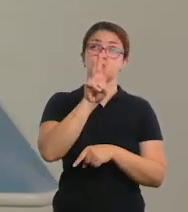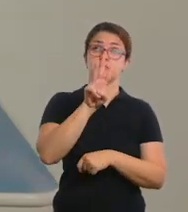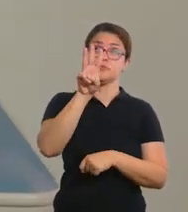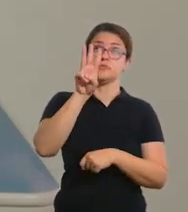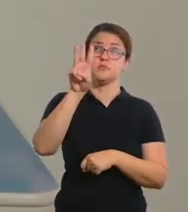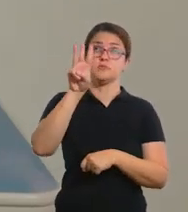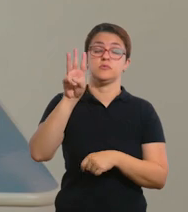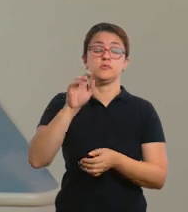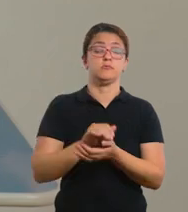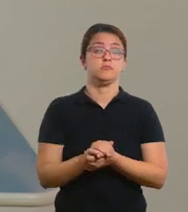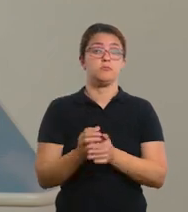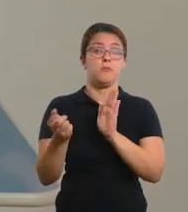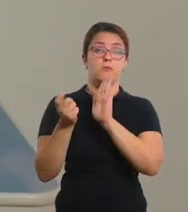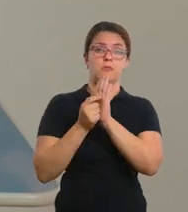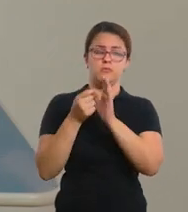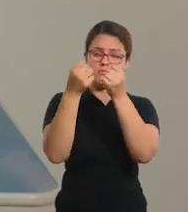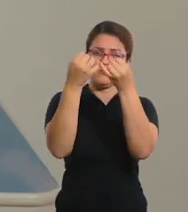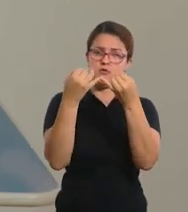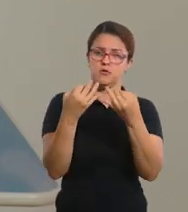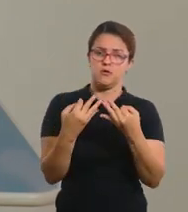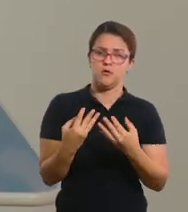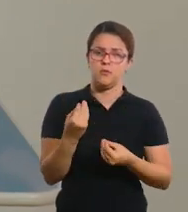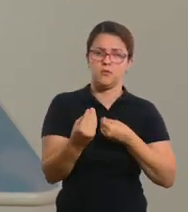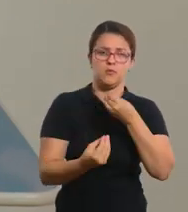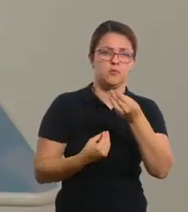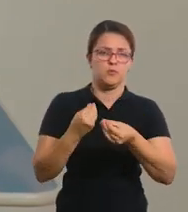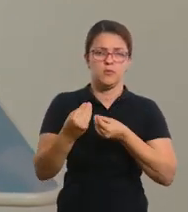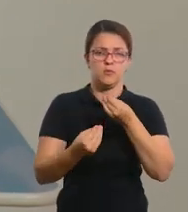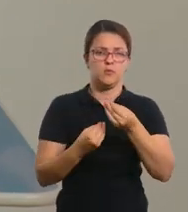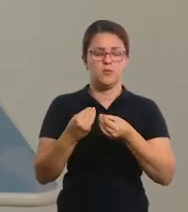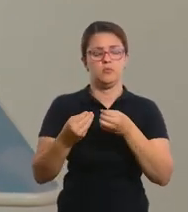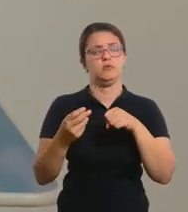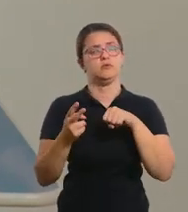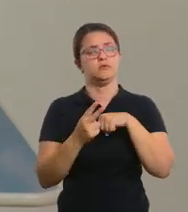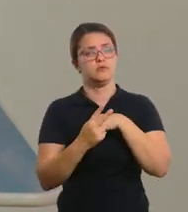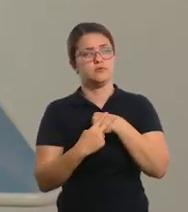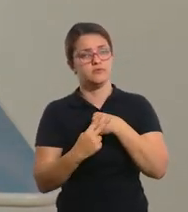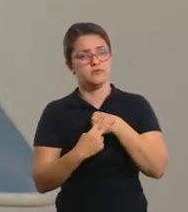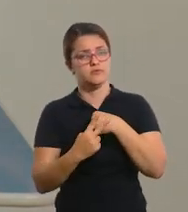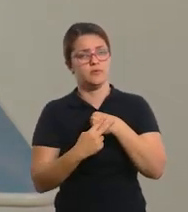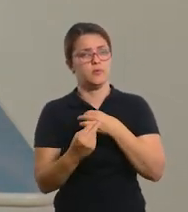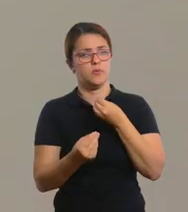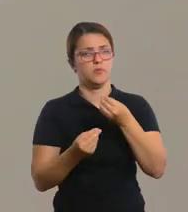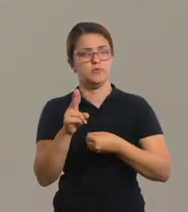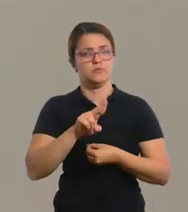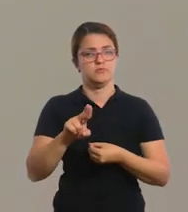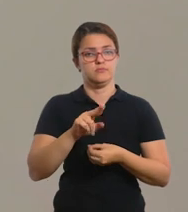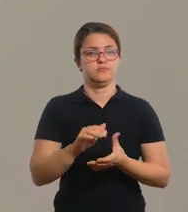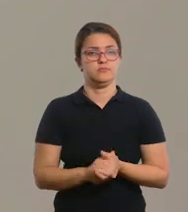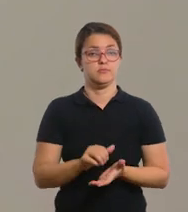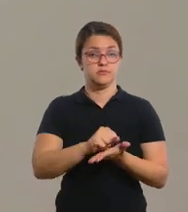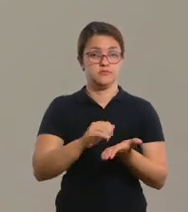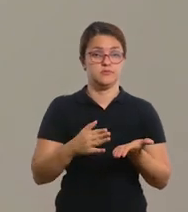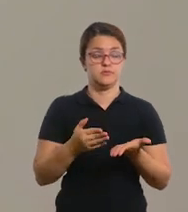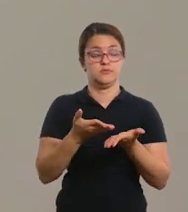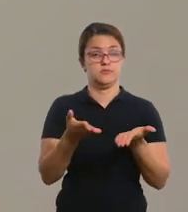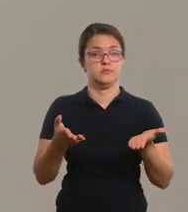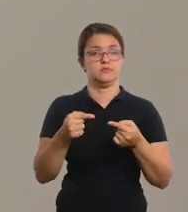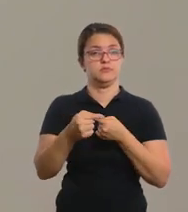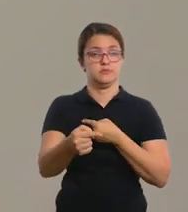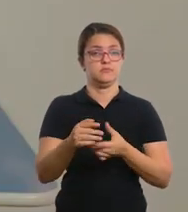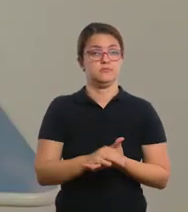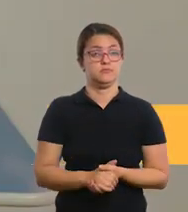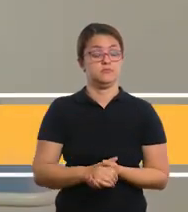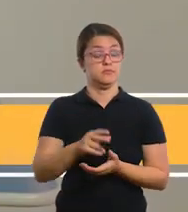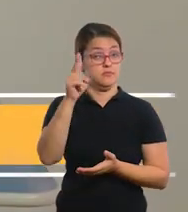deixei para vocês lá, que está explicando muito bem como são esses verbos e como utilizar. Essas foram as atividades da semana.